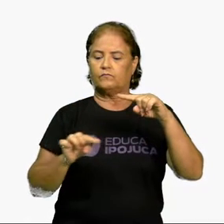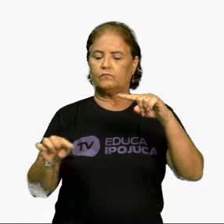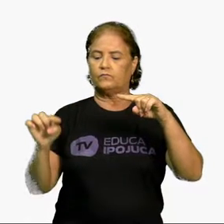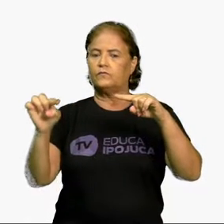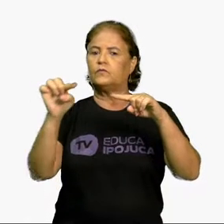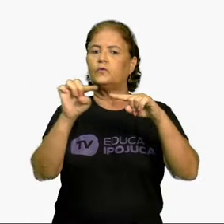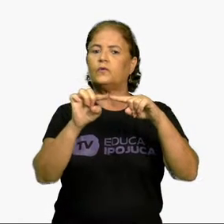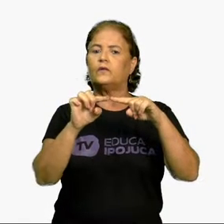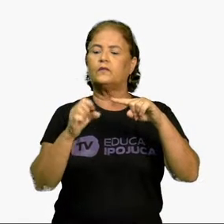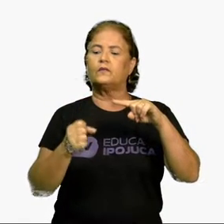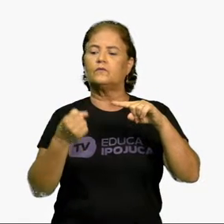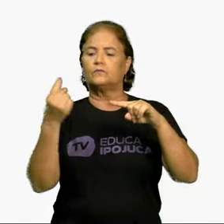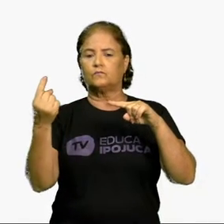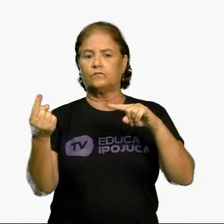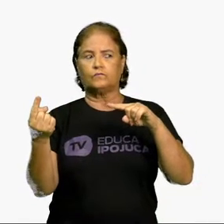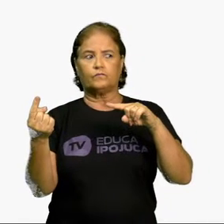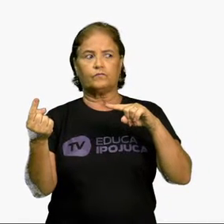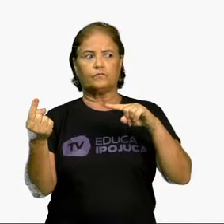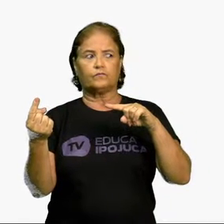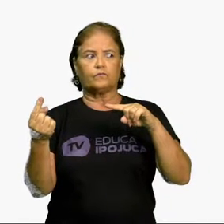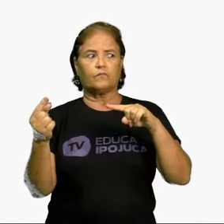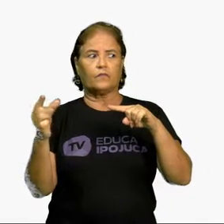A diagonal é aqui, é justamente.